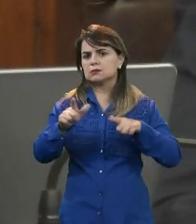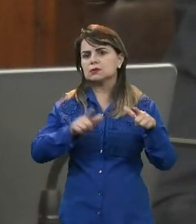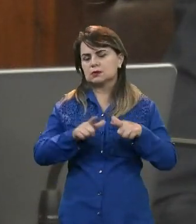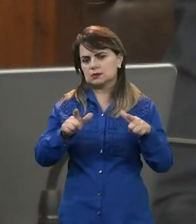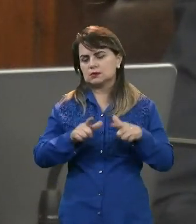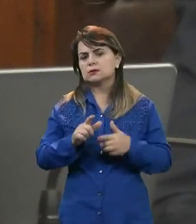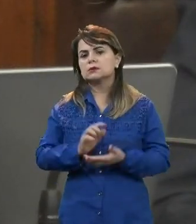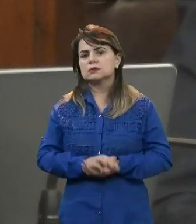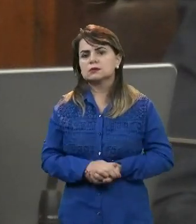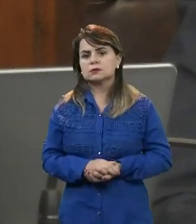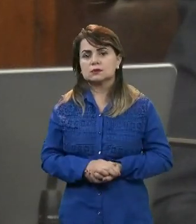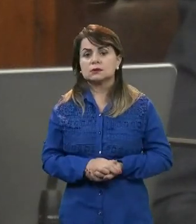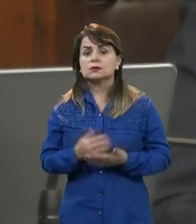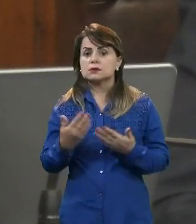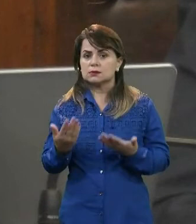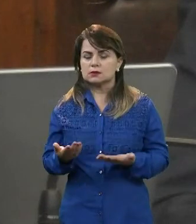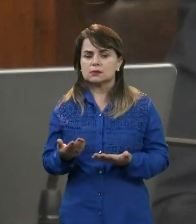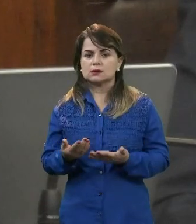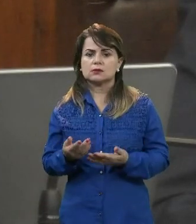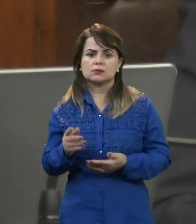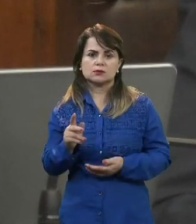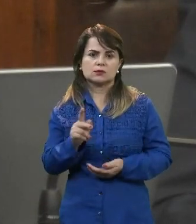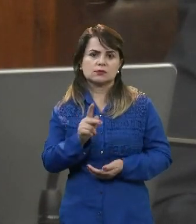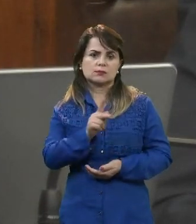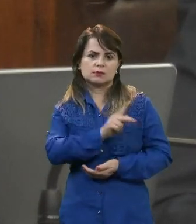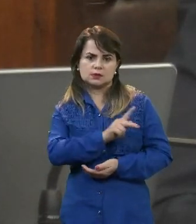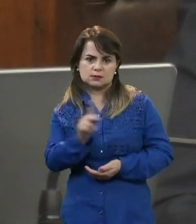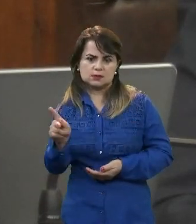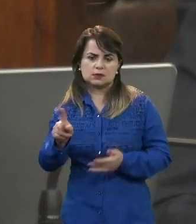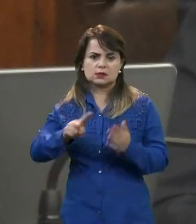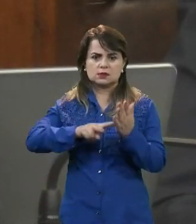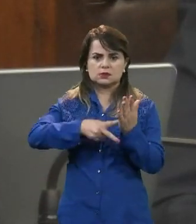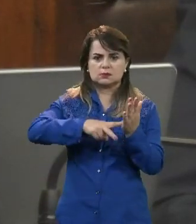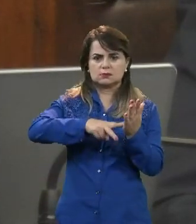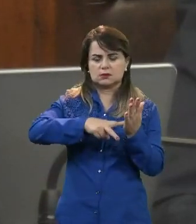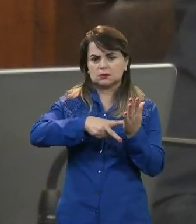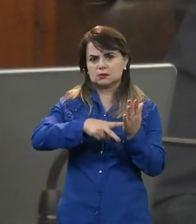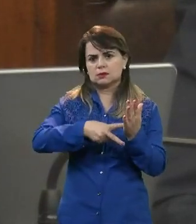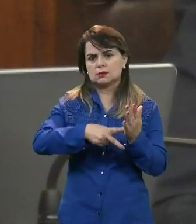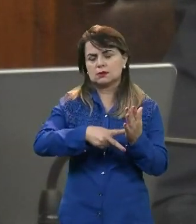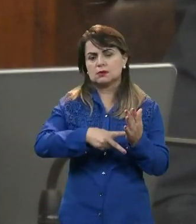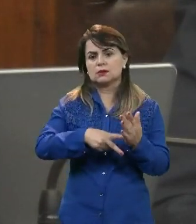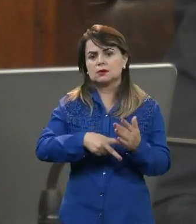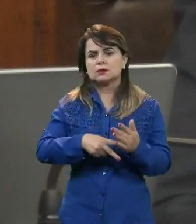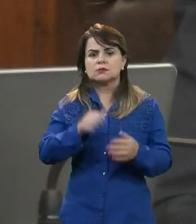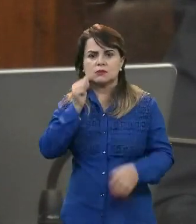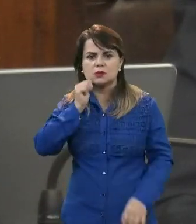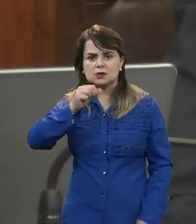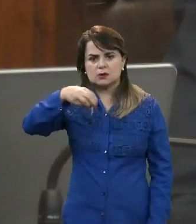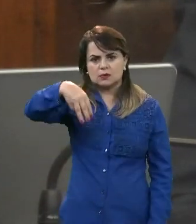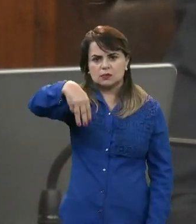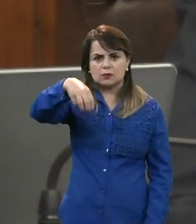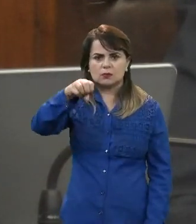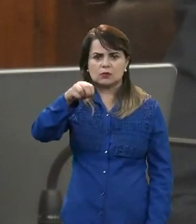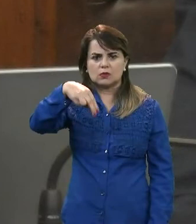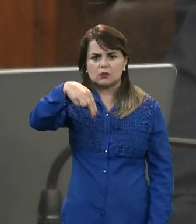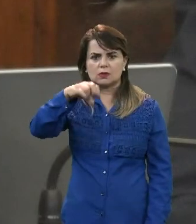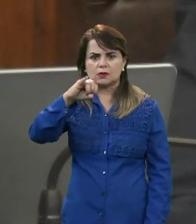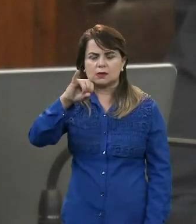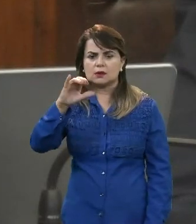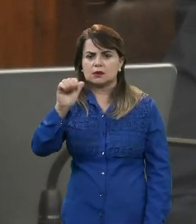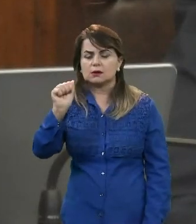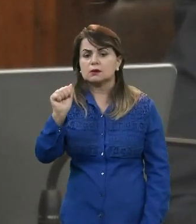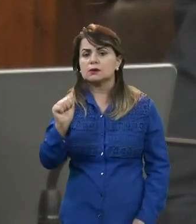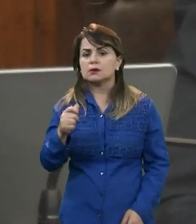cidade. A presidente do IPREM, a Mônica Regina da Silva, a doutora Mônica, parabenizá-la